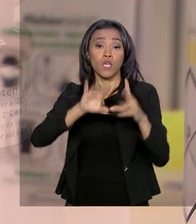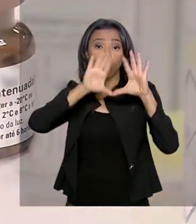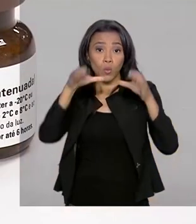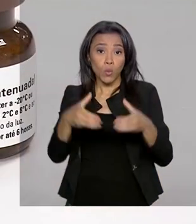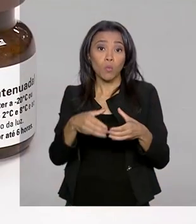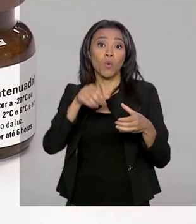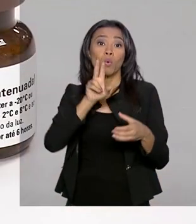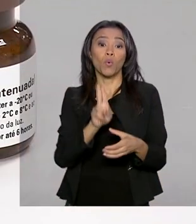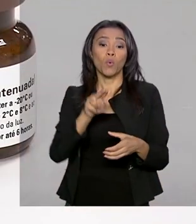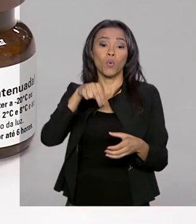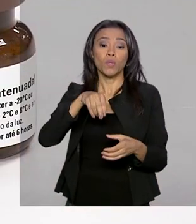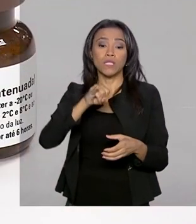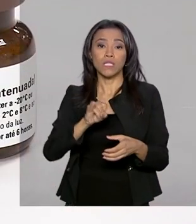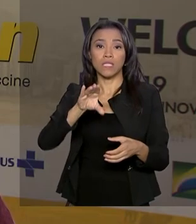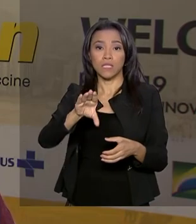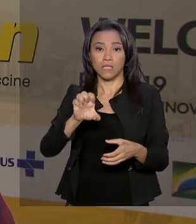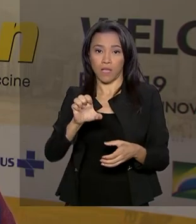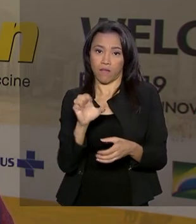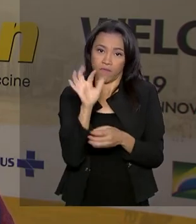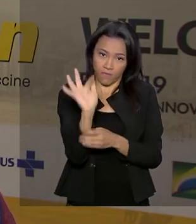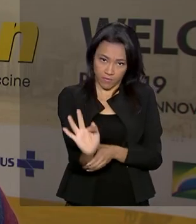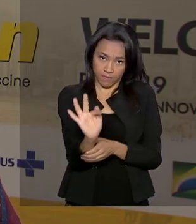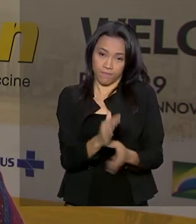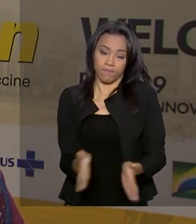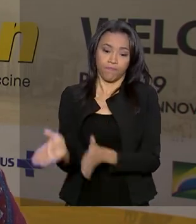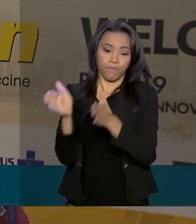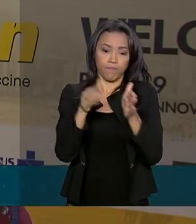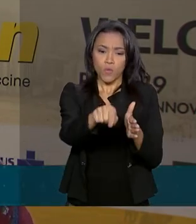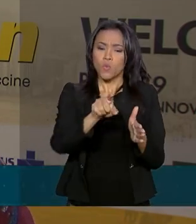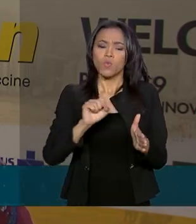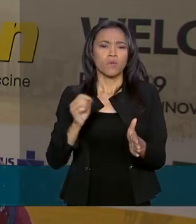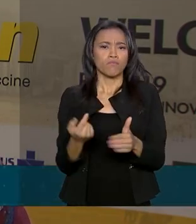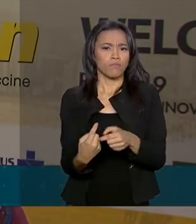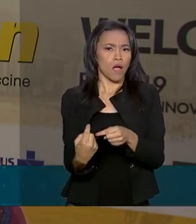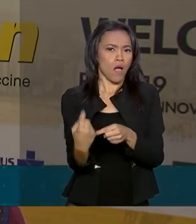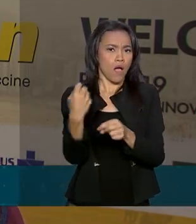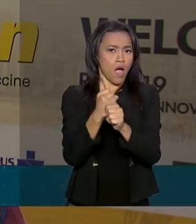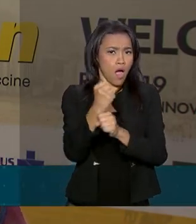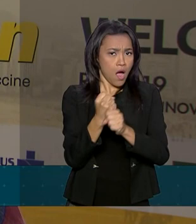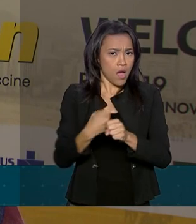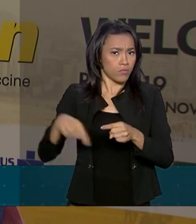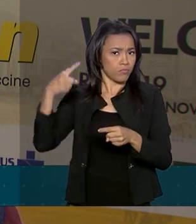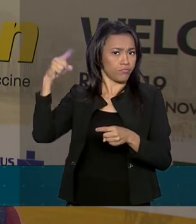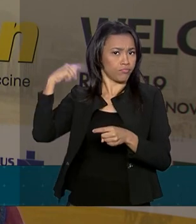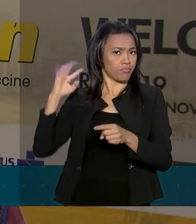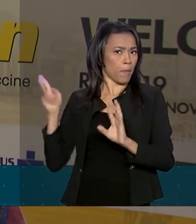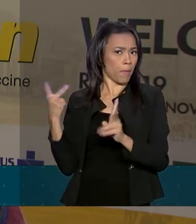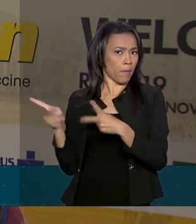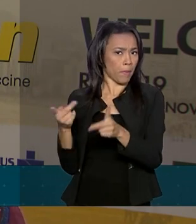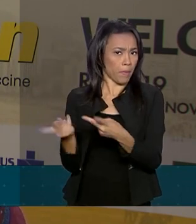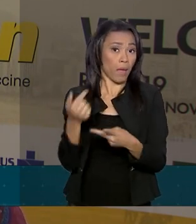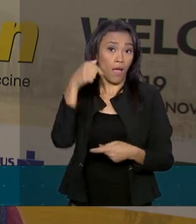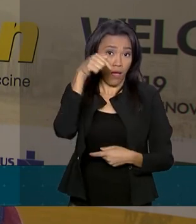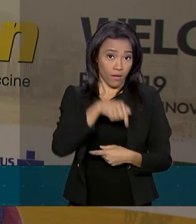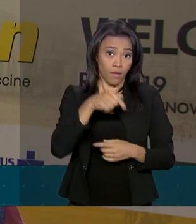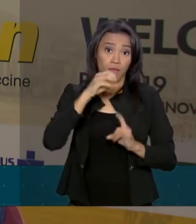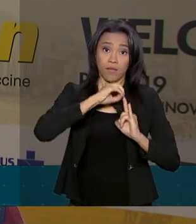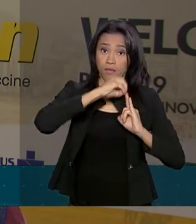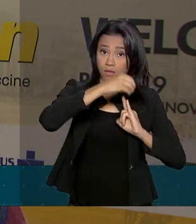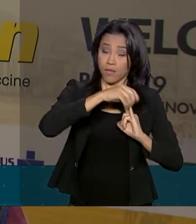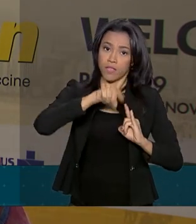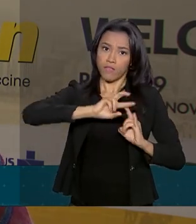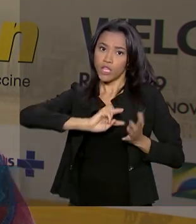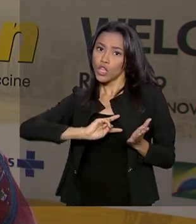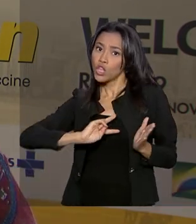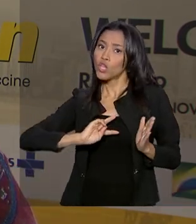Fundo das Nações Unidas para a Infância. Com os surtos que aconteceram nos anos anteriores, Biomanguinho teve que mais do que